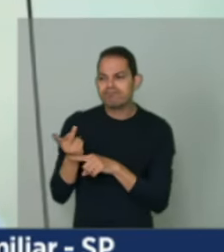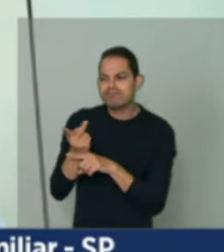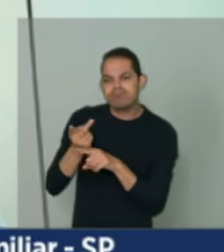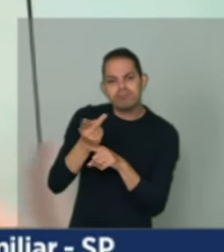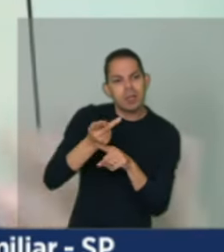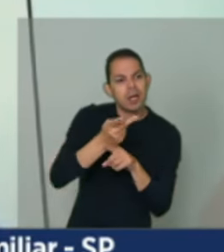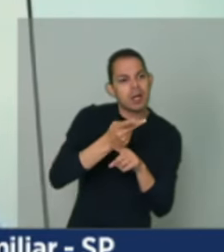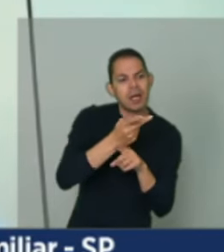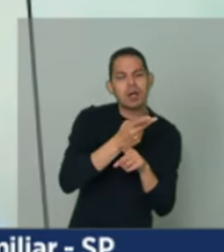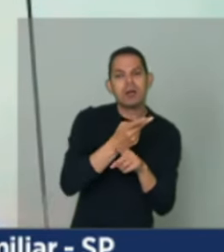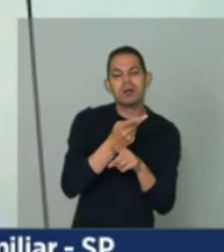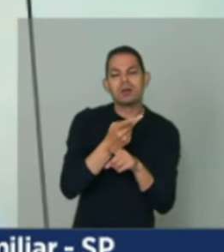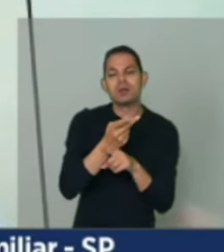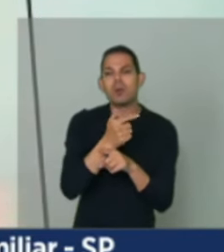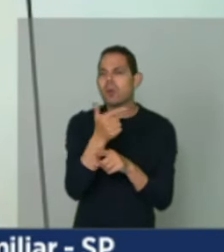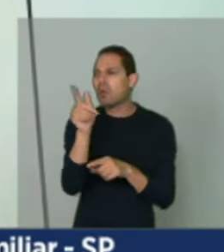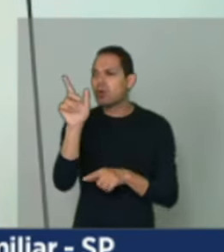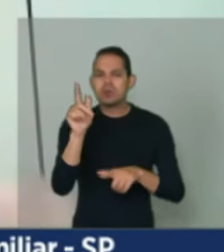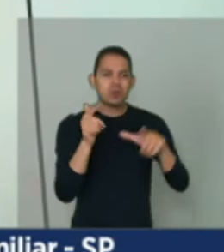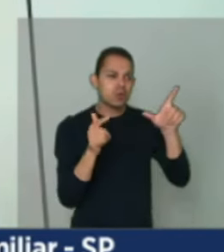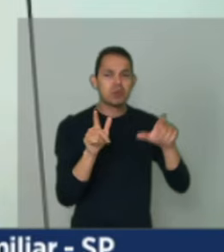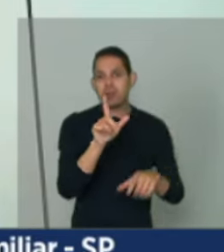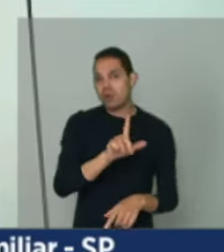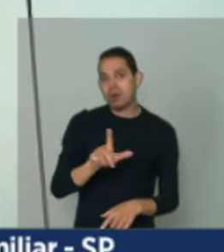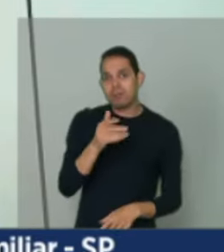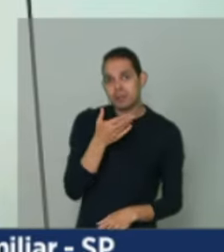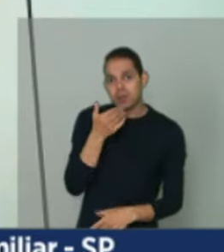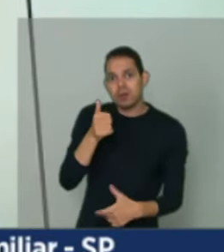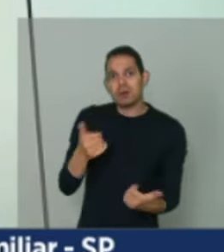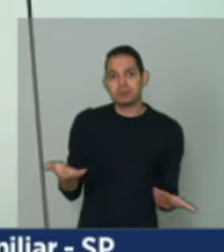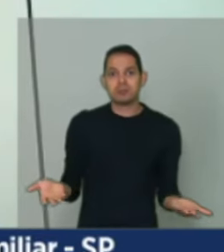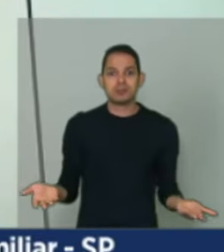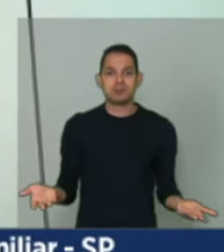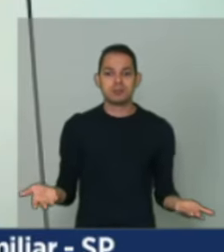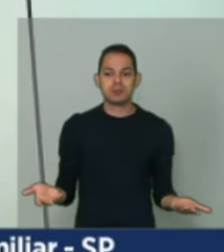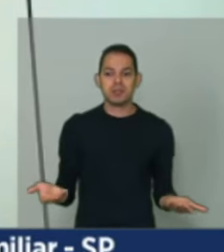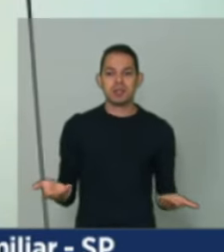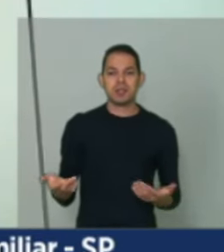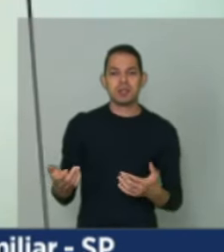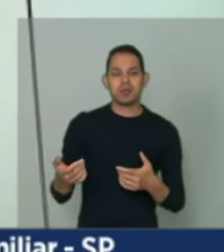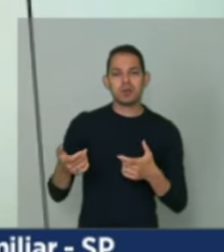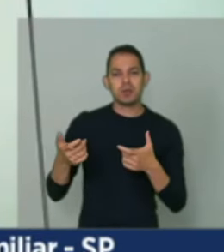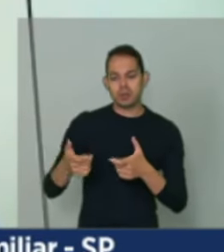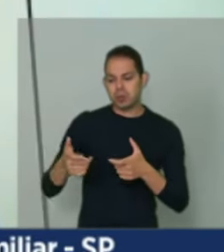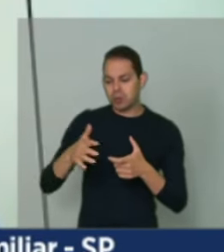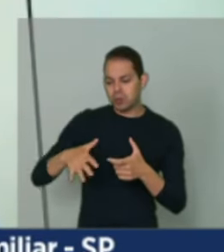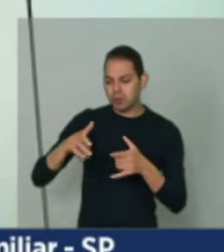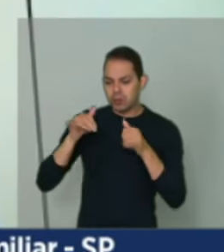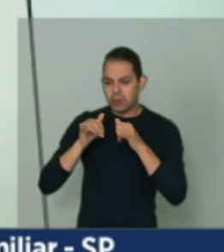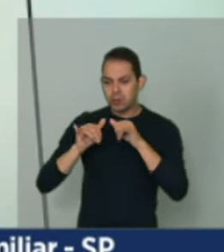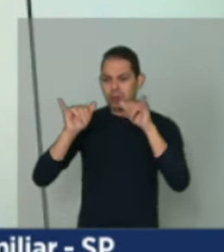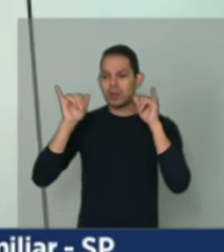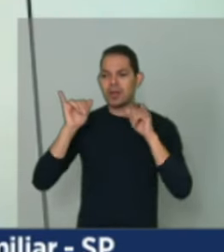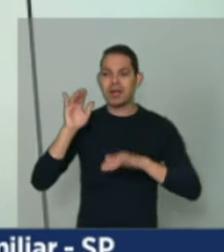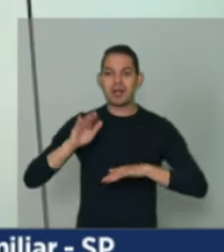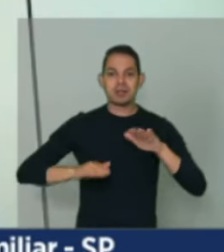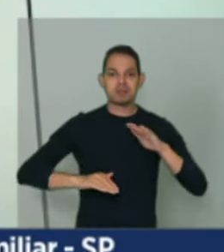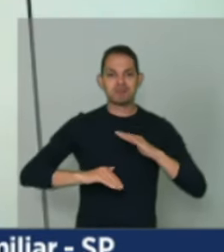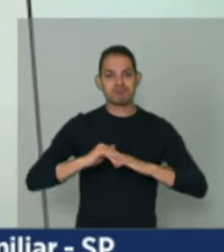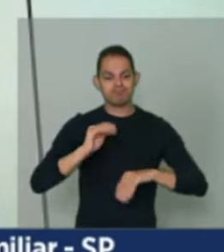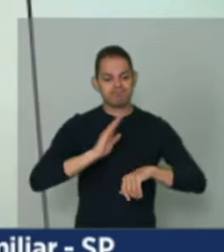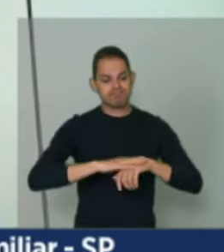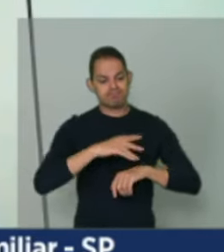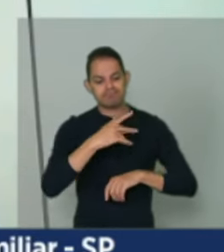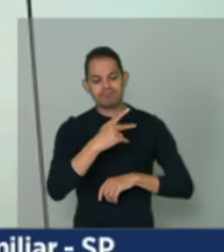outras oportunidades, é lógico, melhor, né, que seja lá do campo, e acaba ficando na mão de agricultores